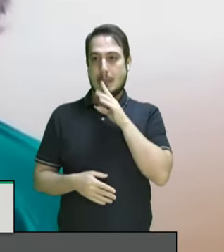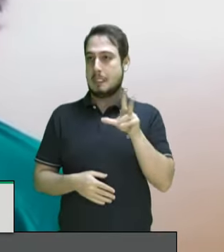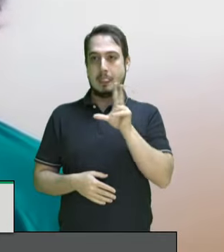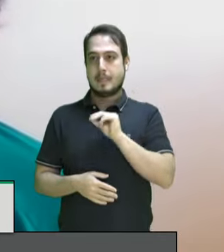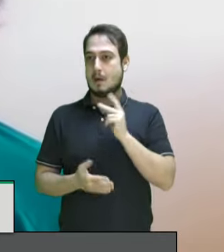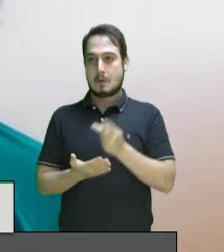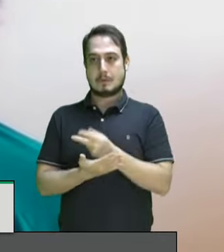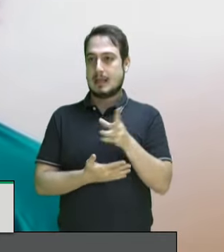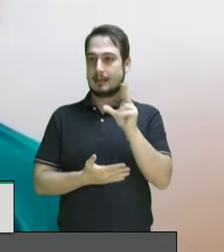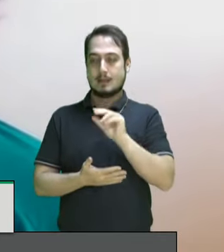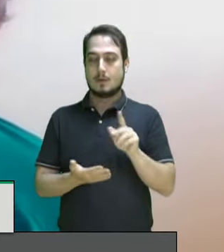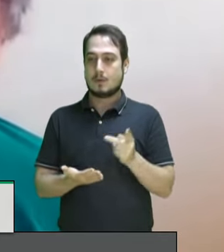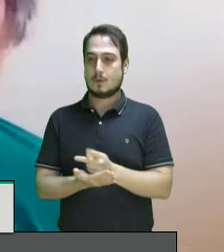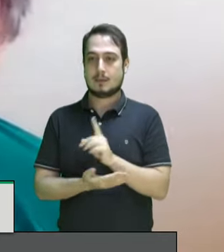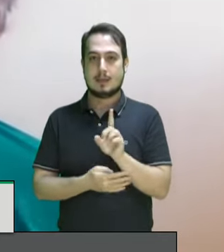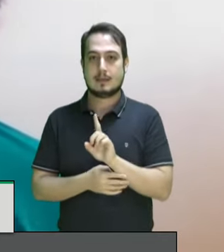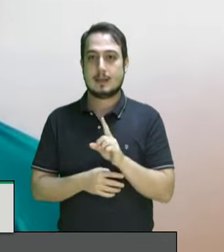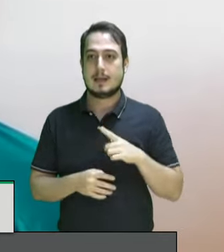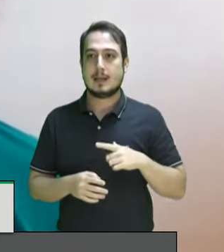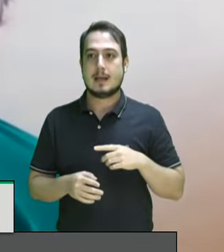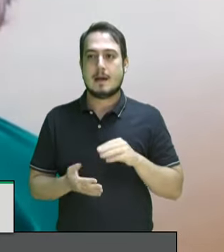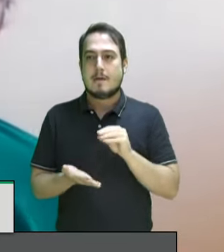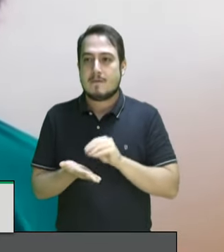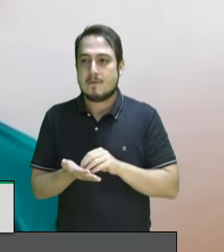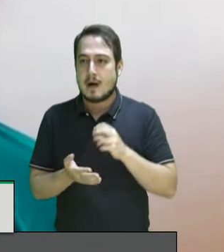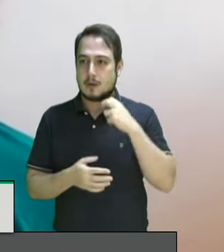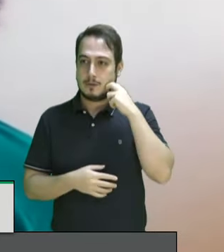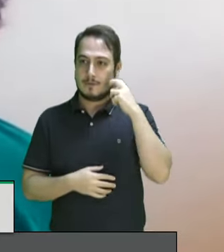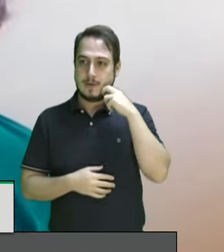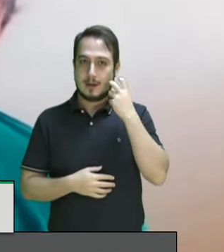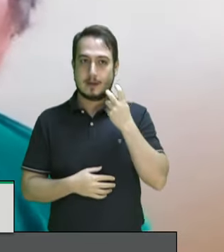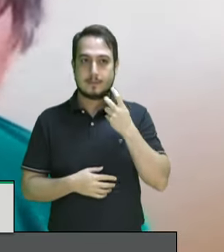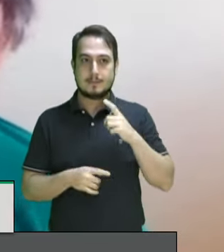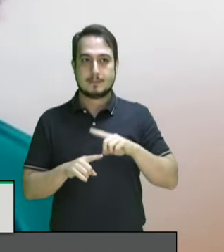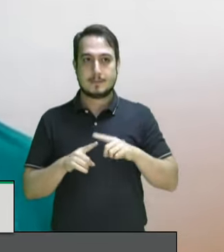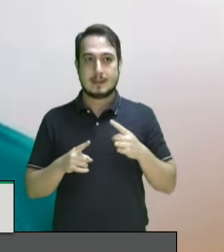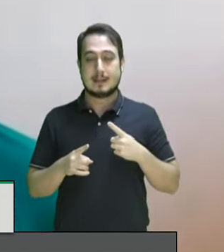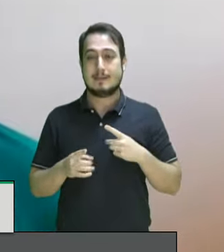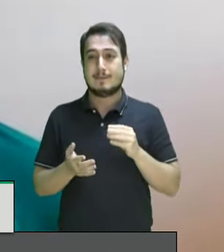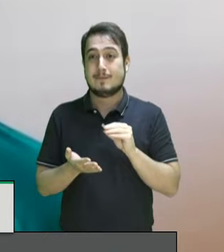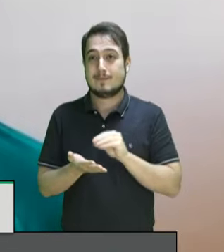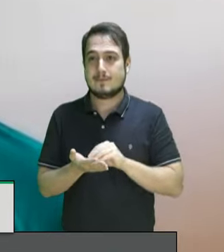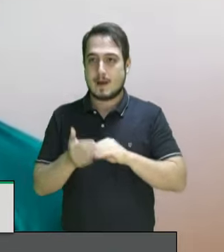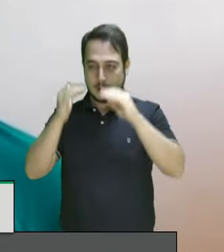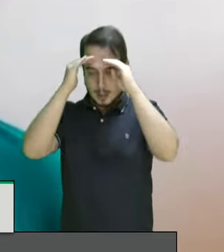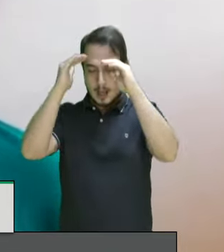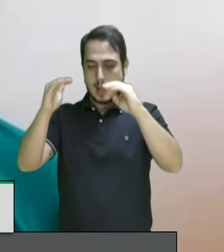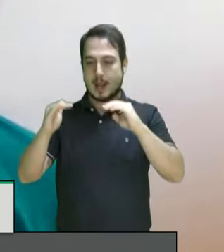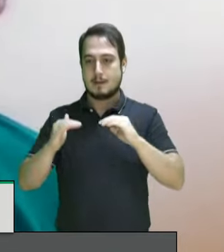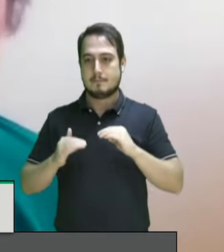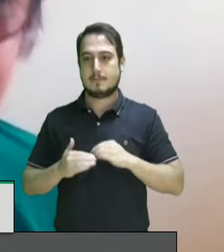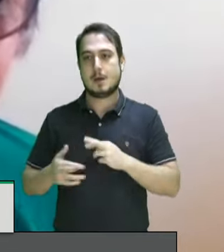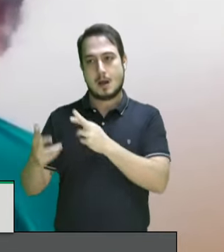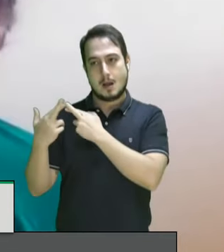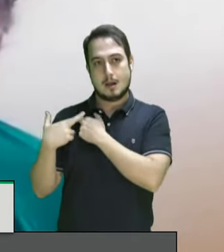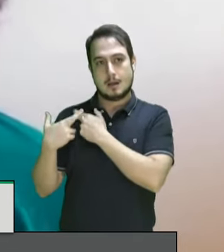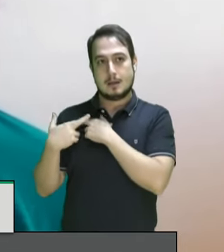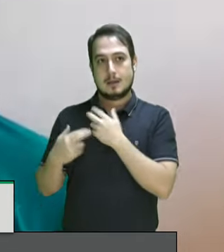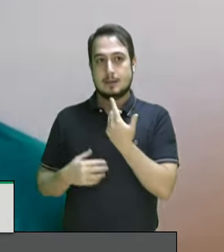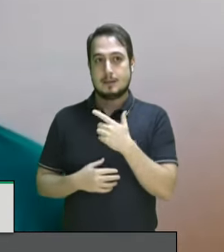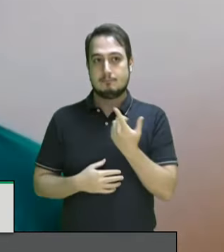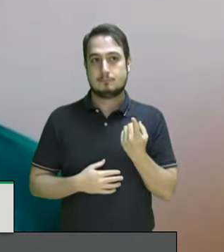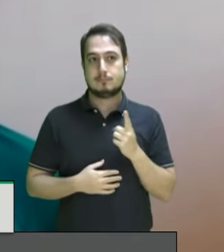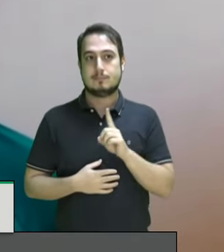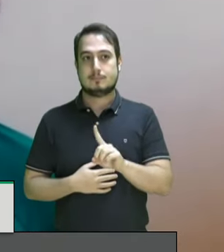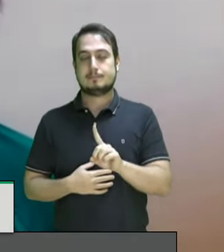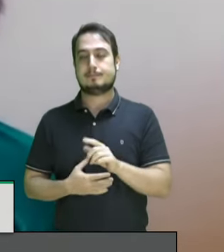muito desavergonhado e um negacionismo que é muito imprudente inclusive, que não tem modéstia, qualquer